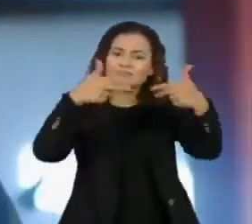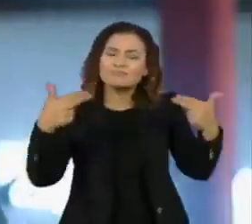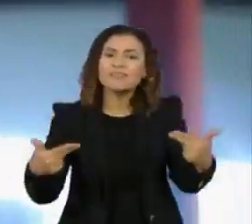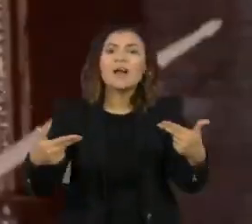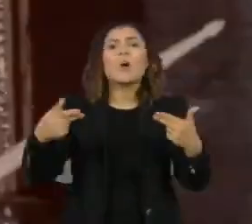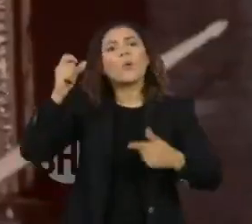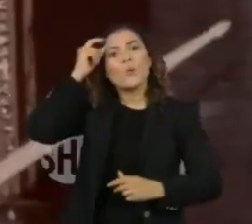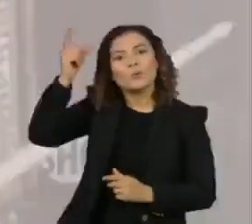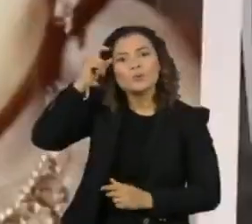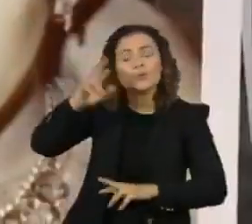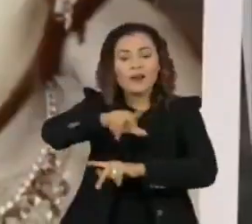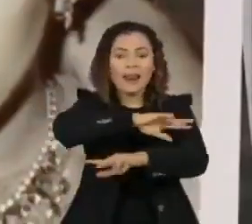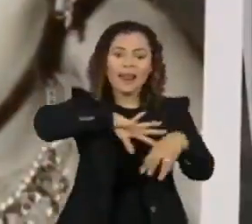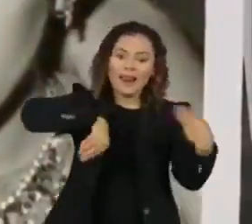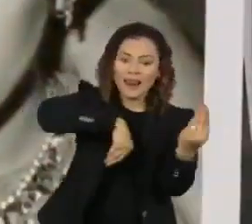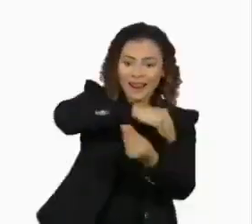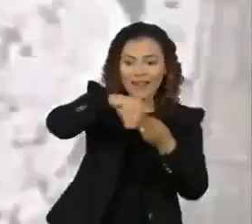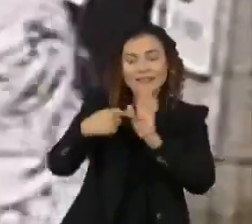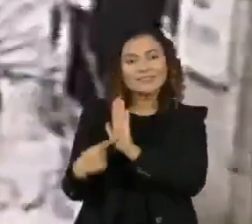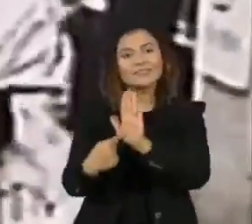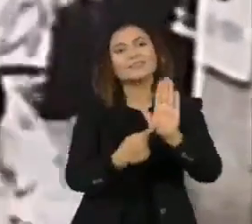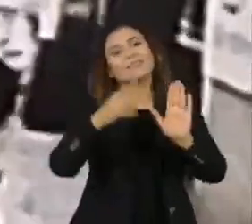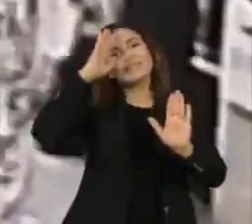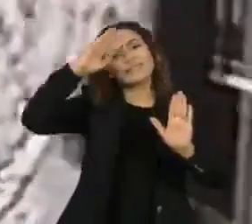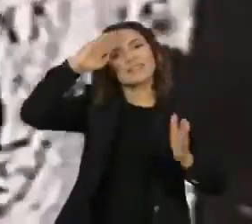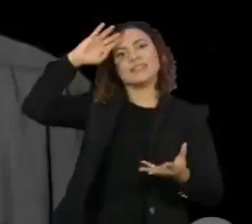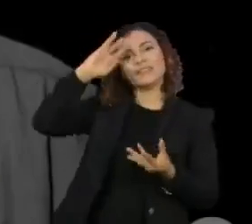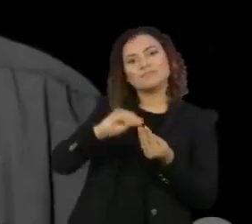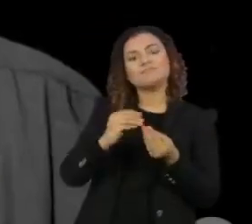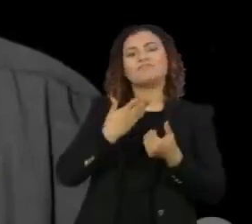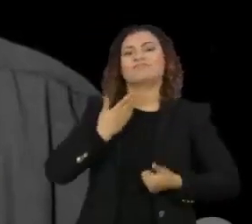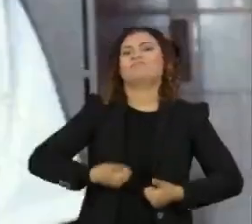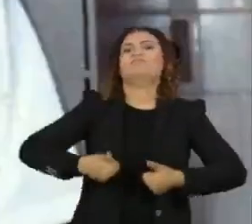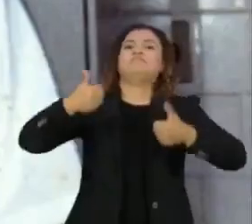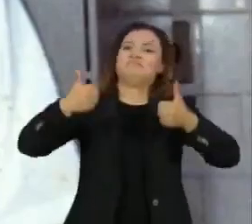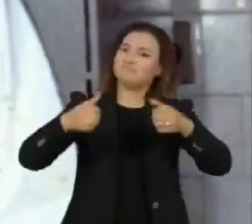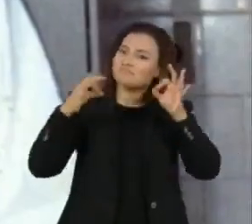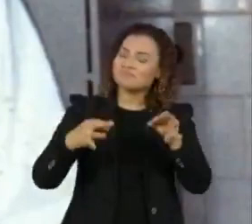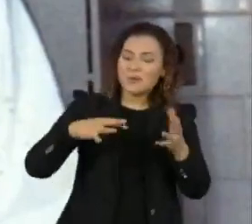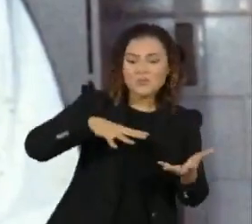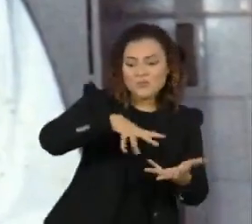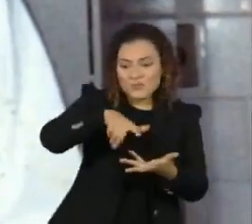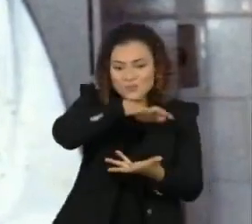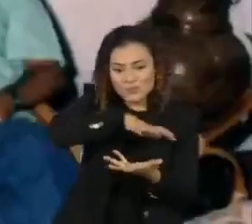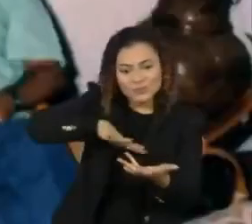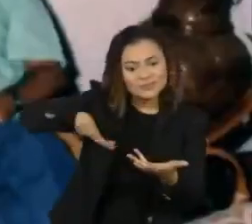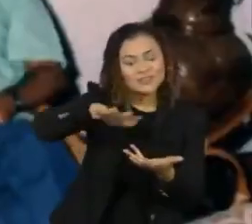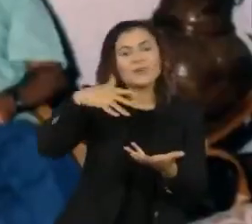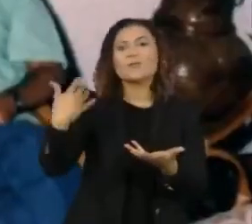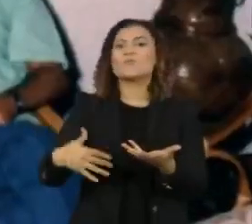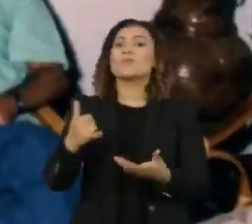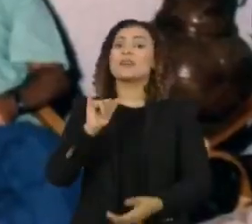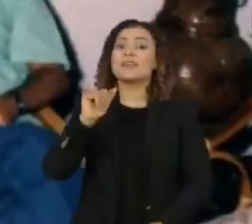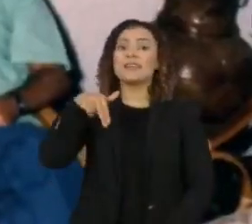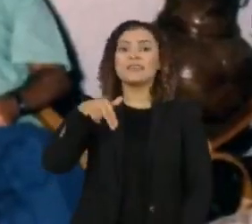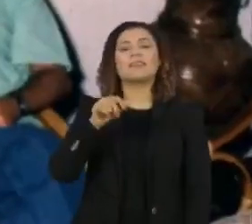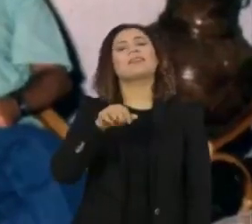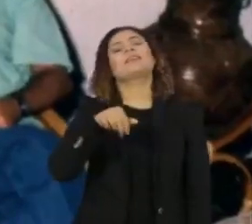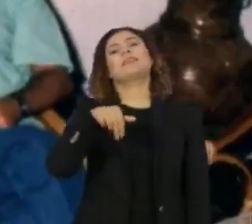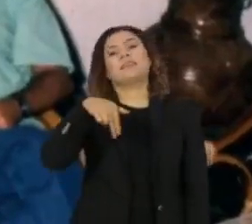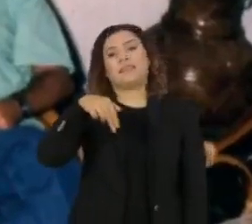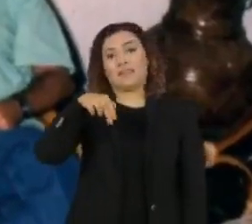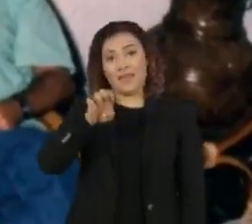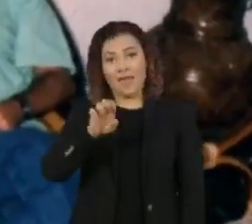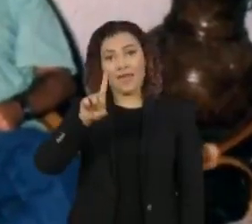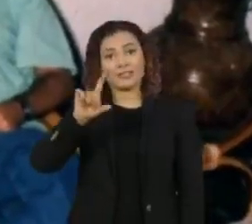Tudo isso para a gente poder entender melhor esse mundo e como eu sempre digo, o Inédite é uma maneira de ver o